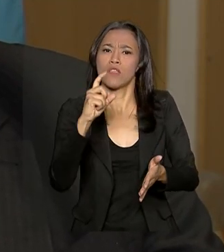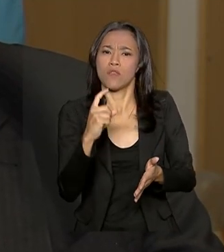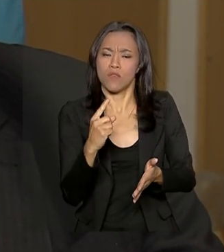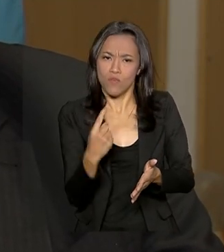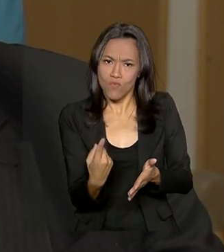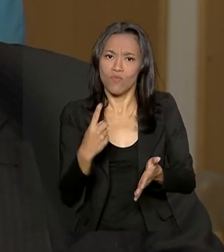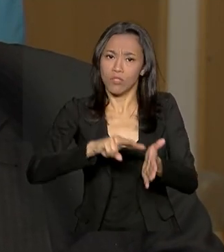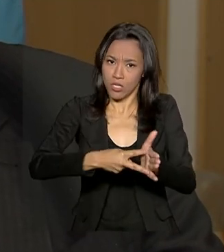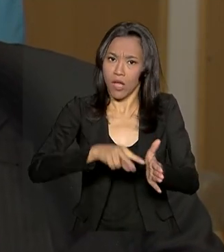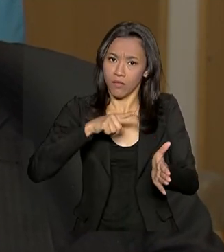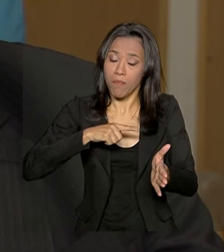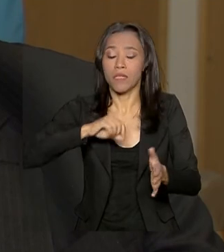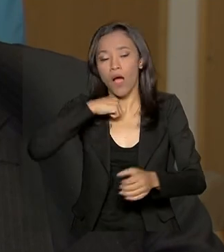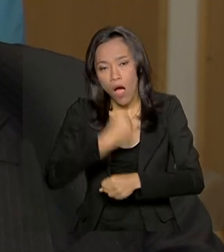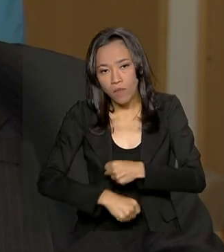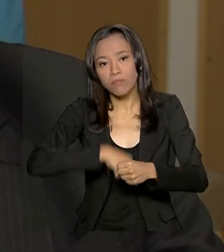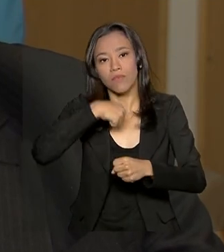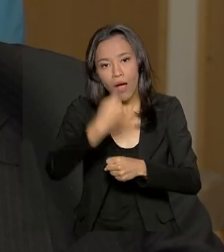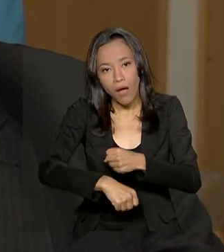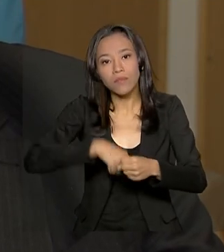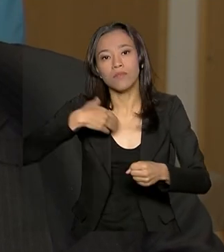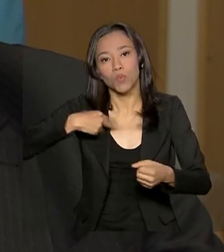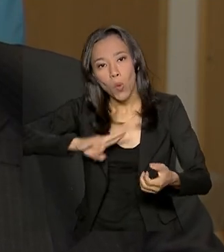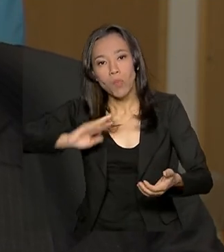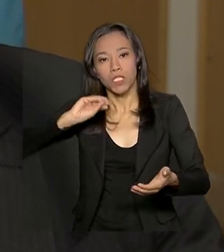ano você precisava renovar a carta sindical. Então, vamos lá.